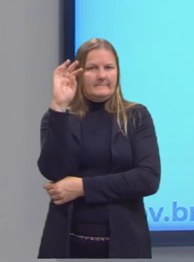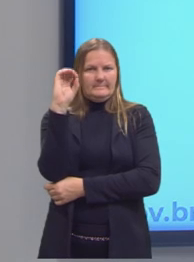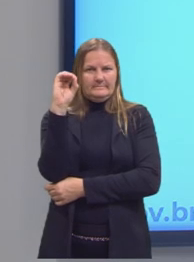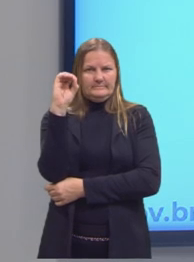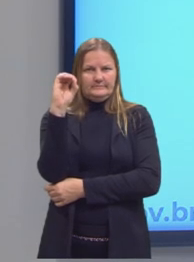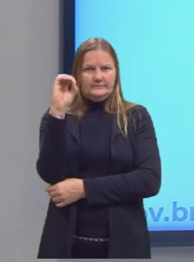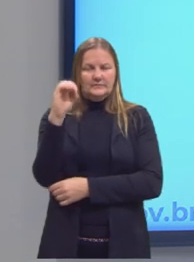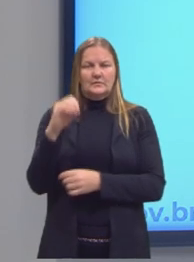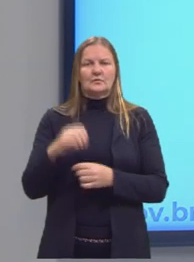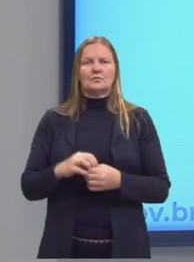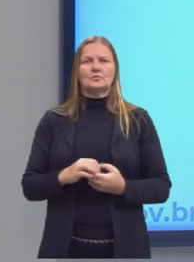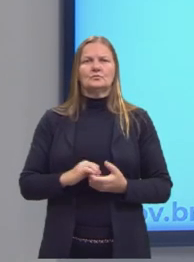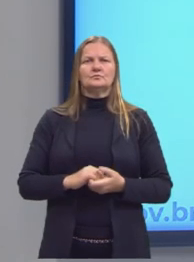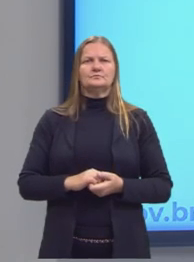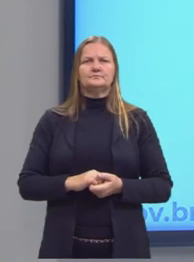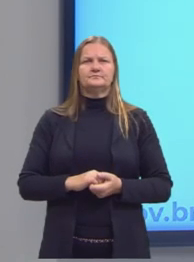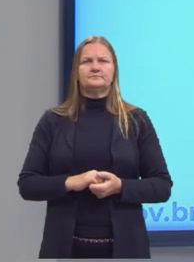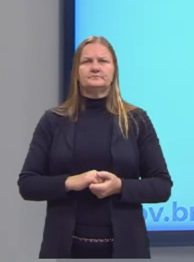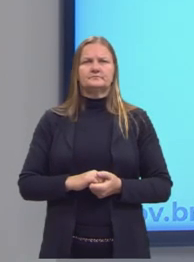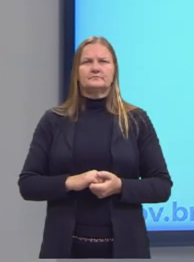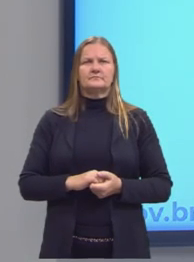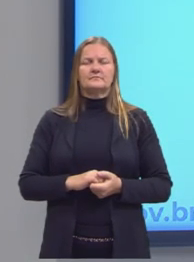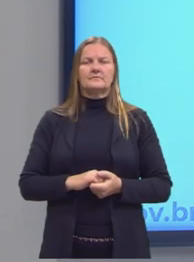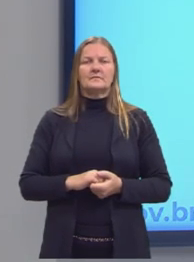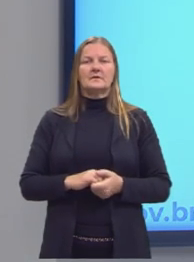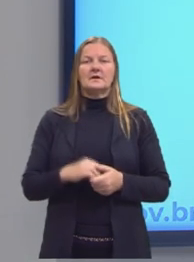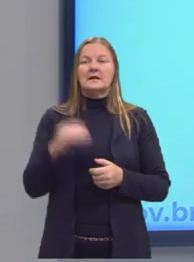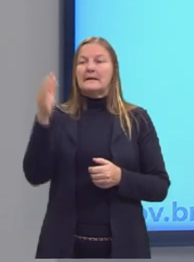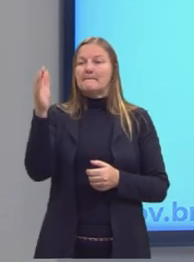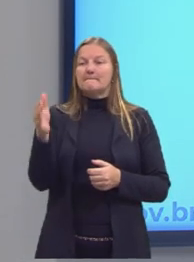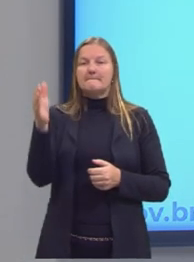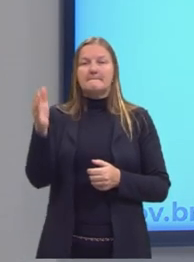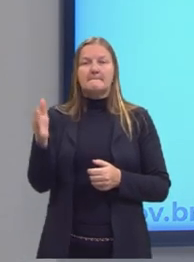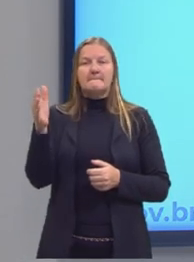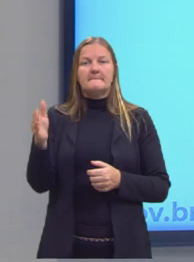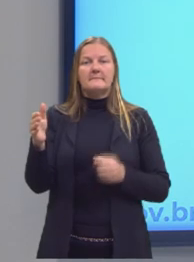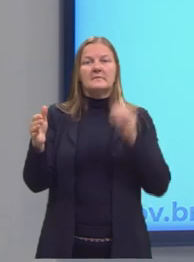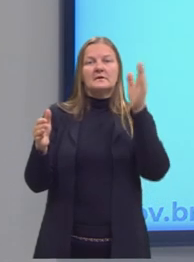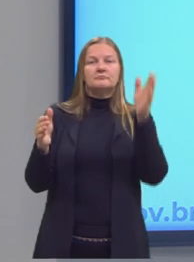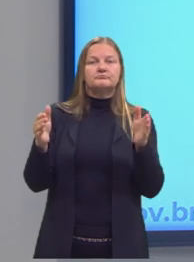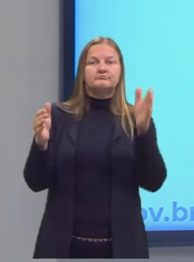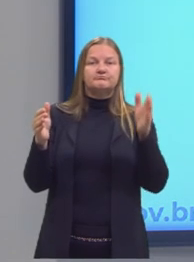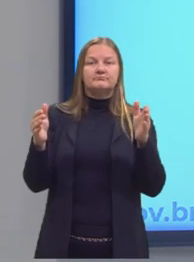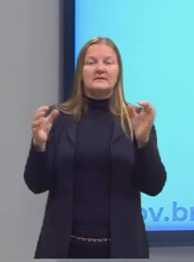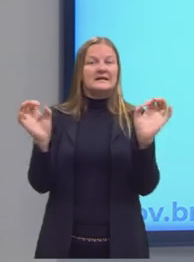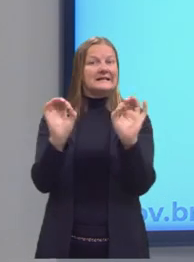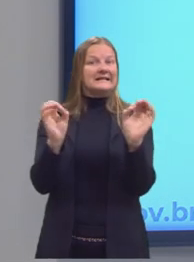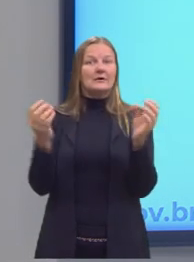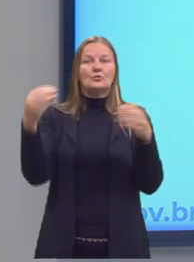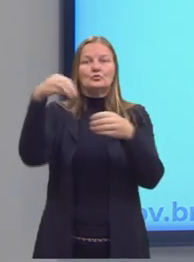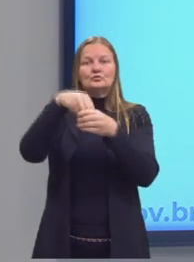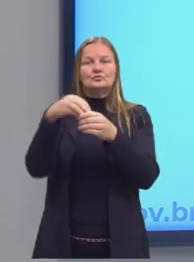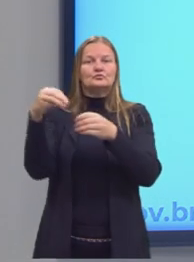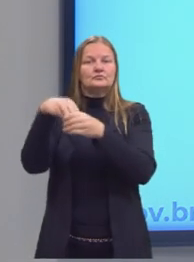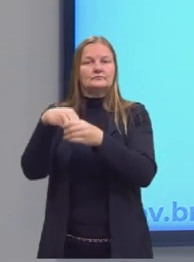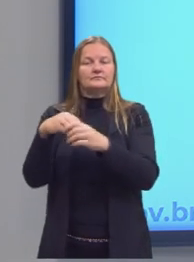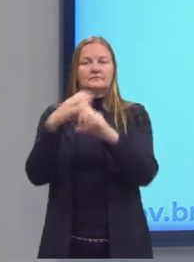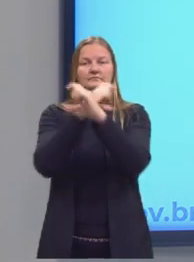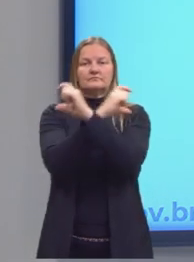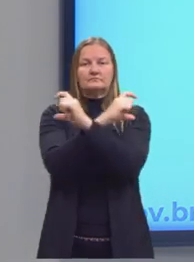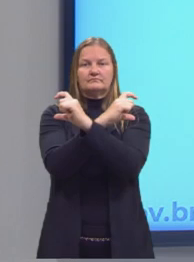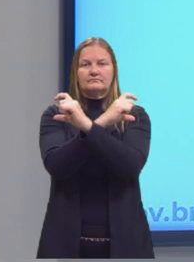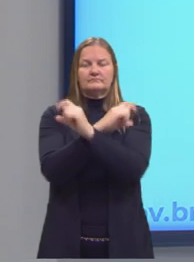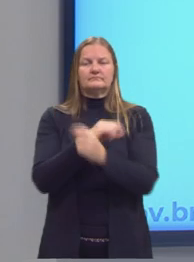extremidades não estão inclusos no intervalo. Na mesma lógica do que a gente viu até aqui, observe a